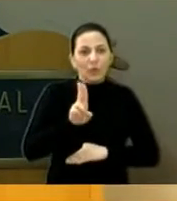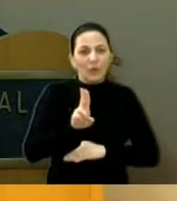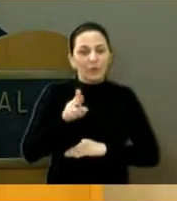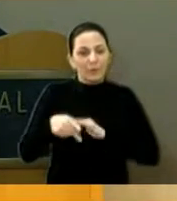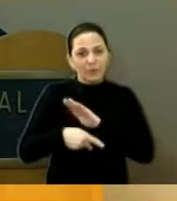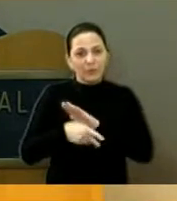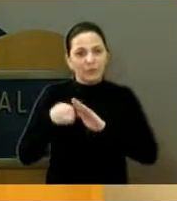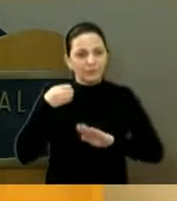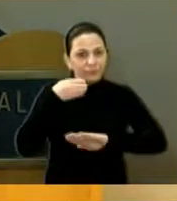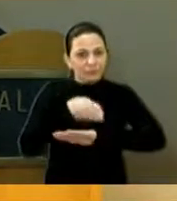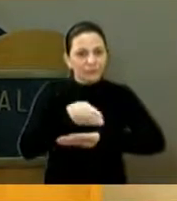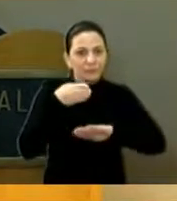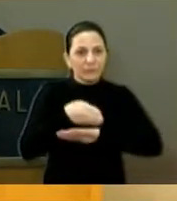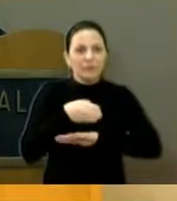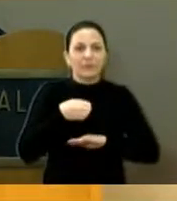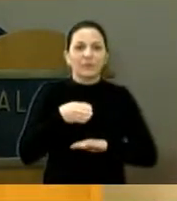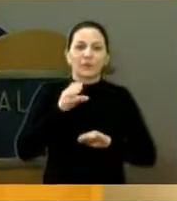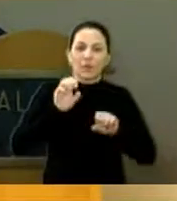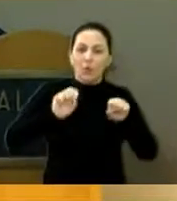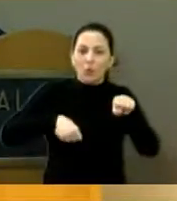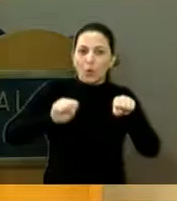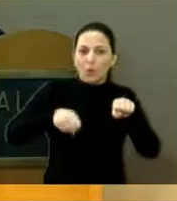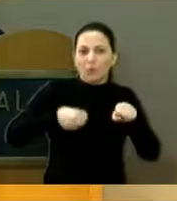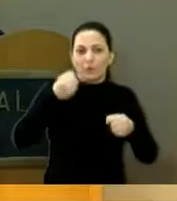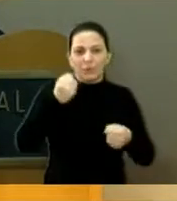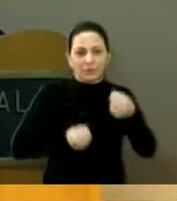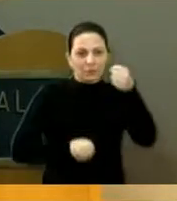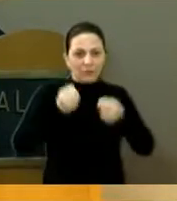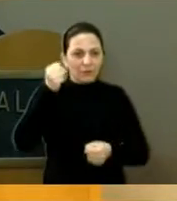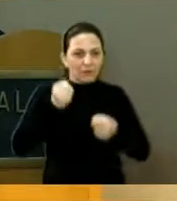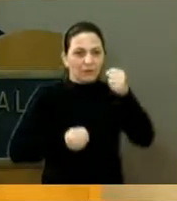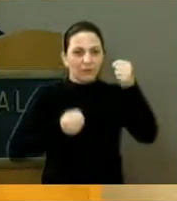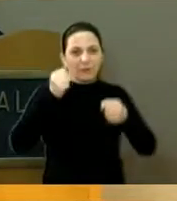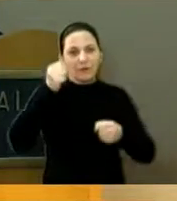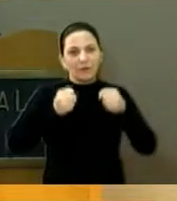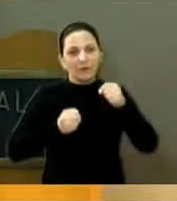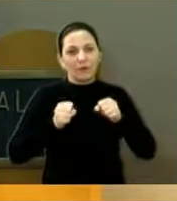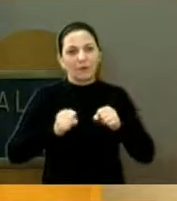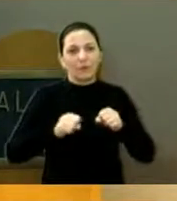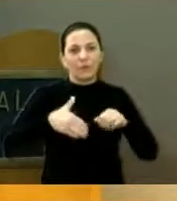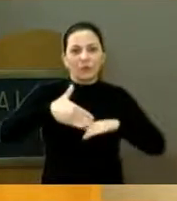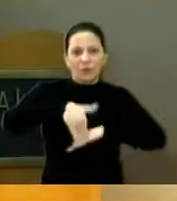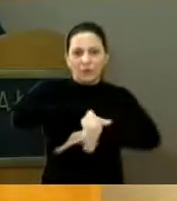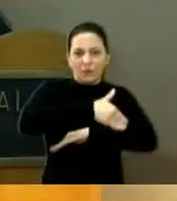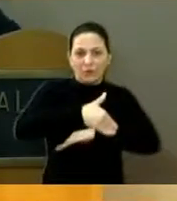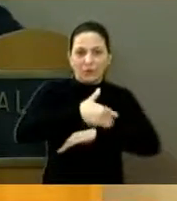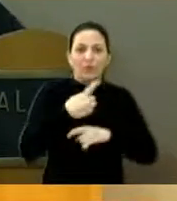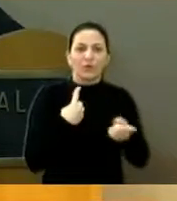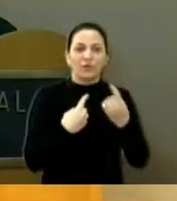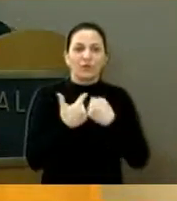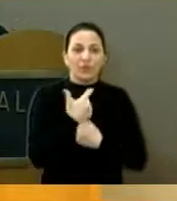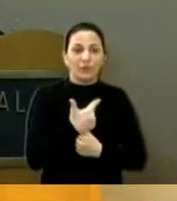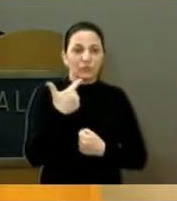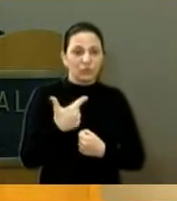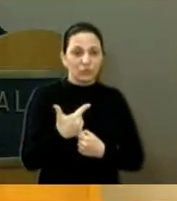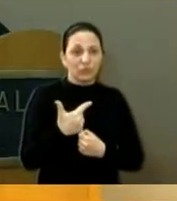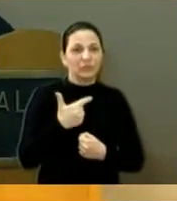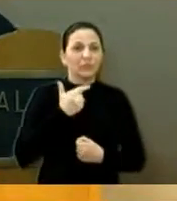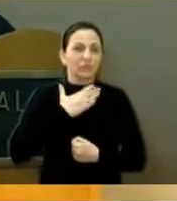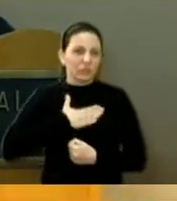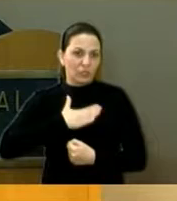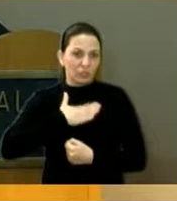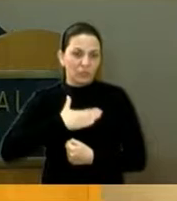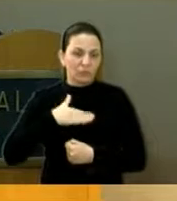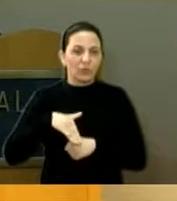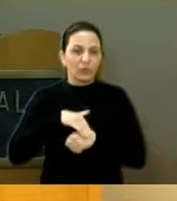tem gente que não respeita, é moto, é carro, muitas vezes, na 22 de agosto, subindo ali, na 22 de agosto, e eu